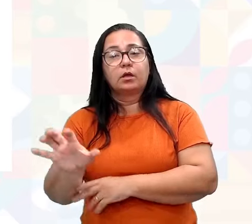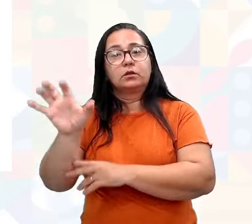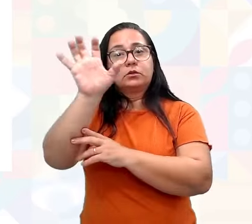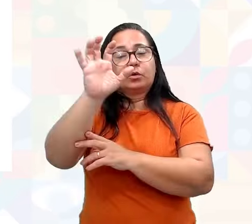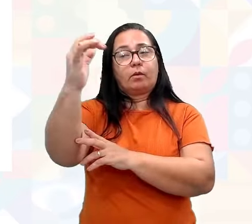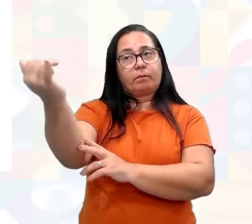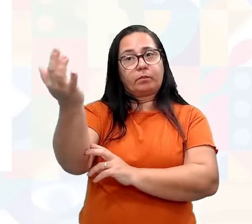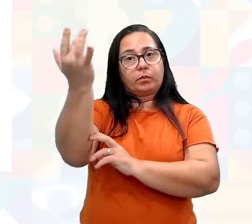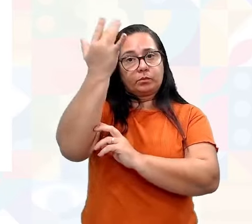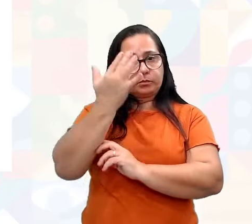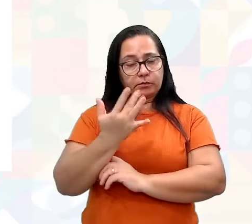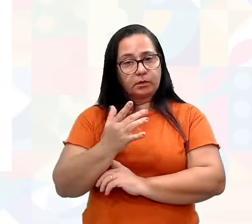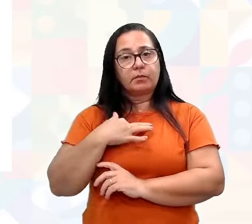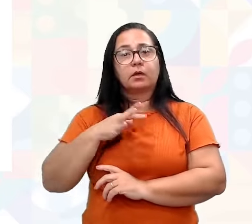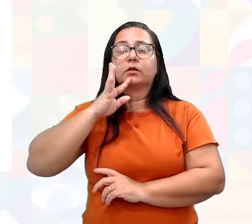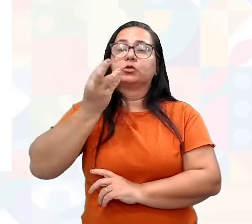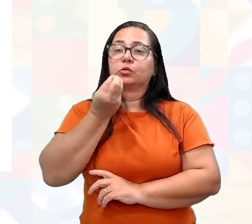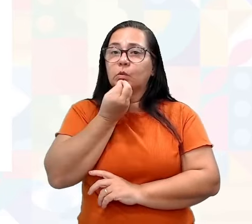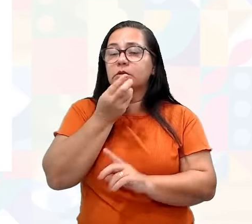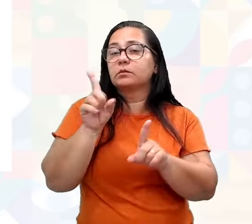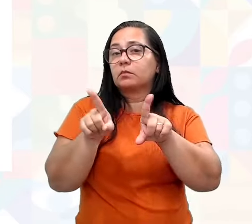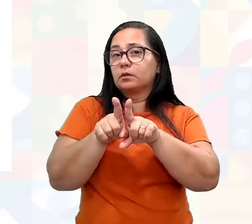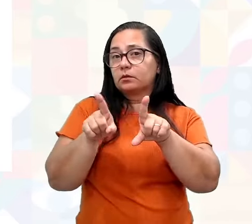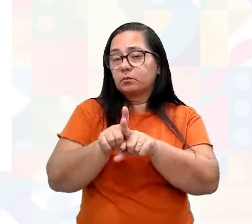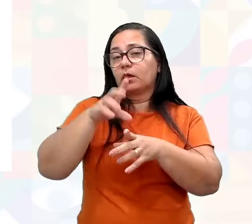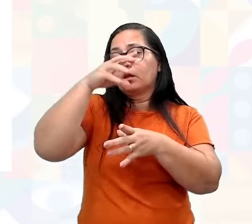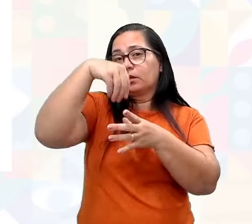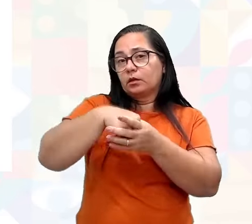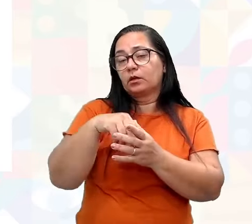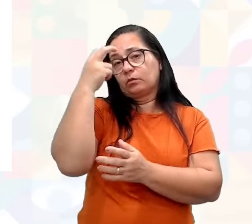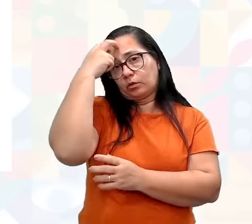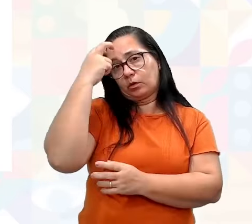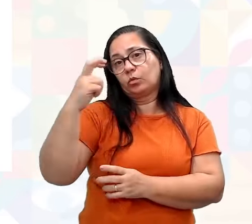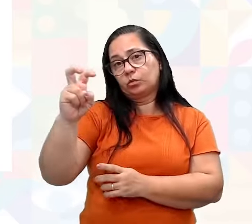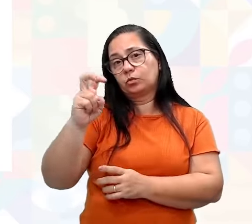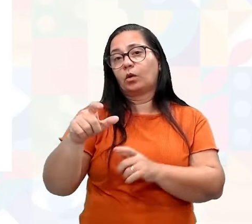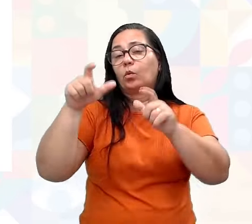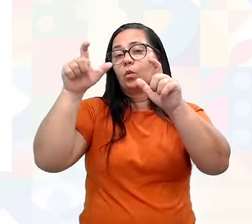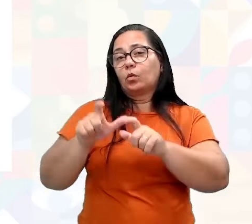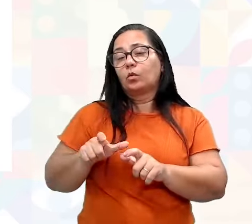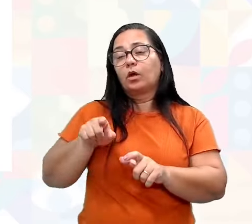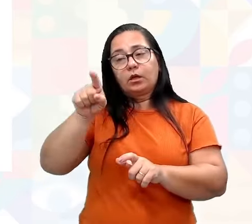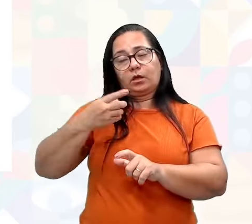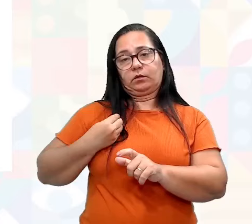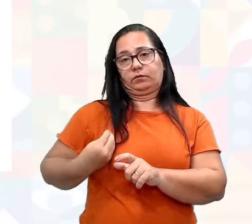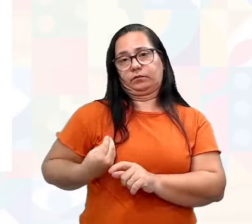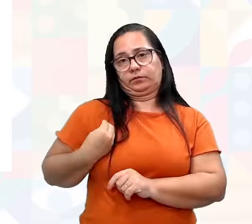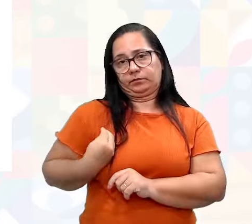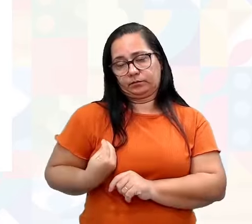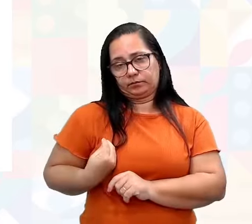para que a gente também tenha conhecimento dentro da parte cultural, daquele ambiente em que se vive.